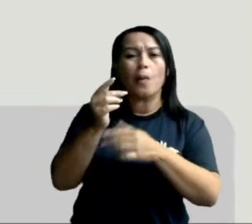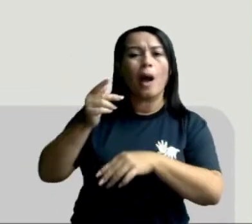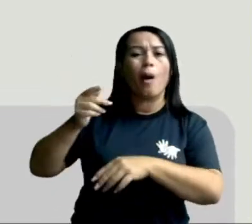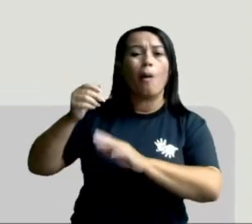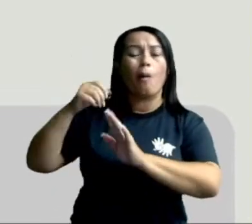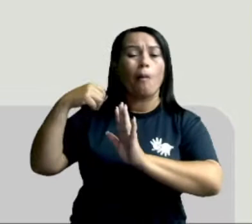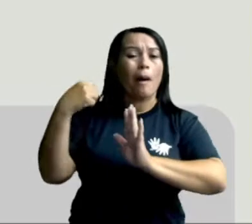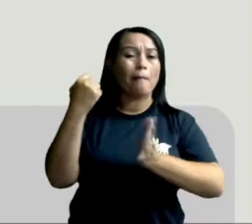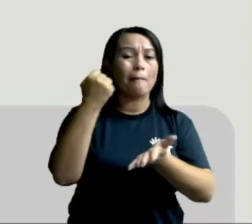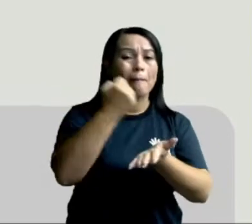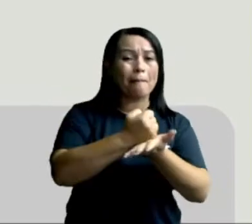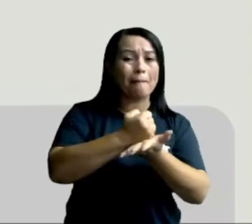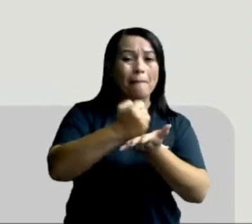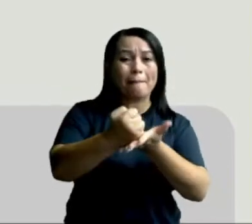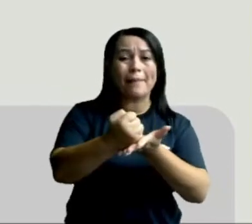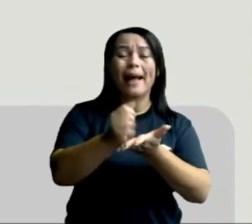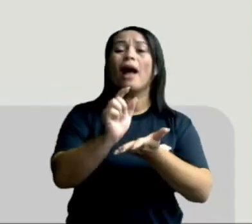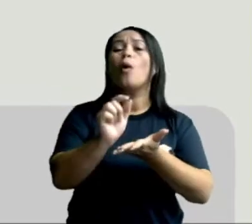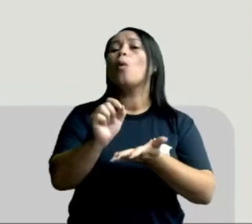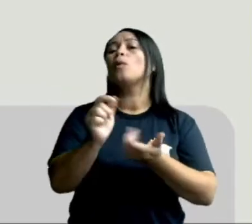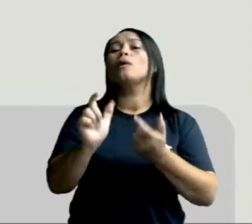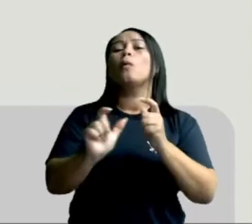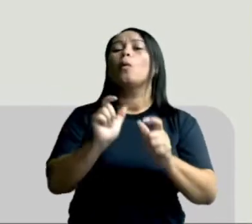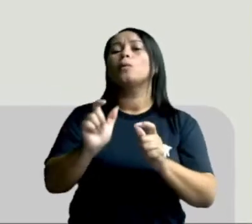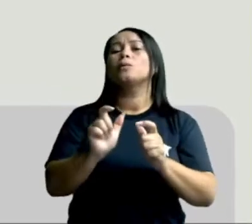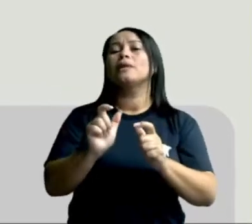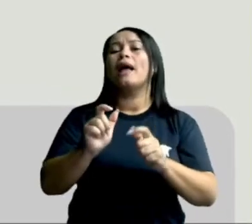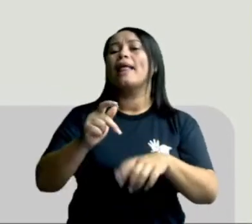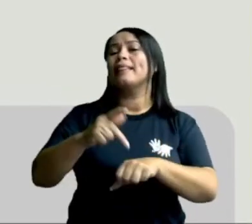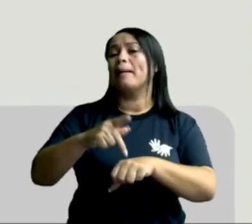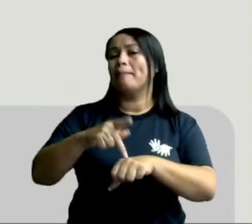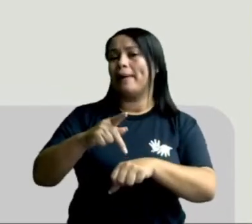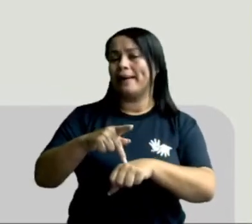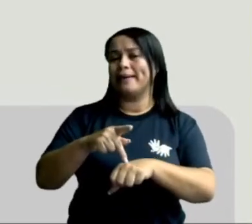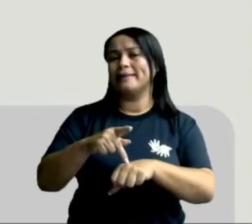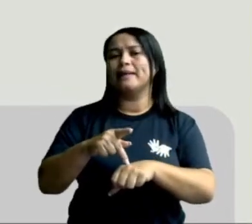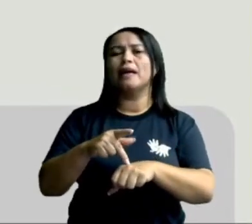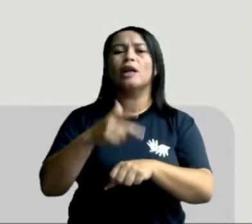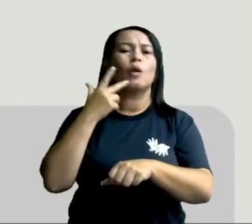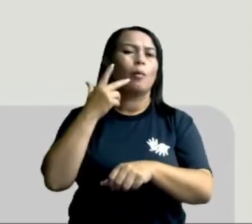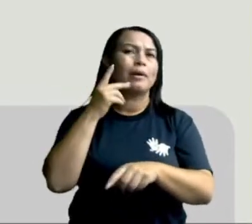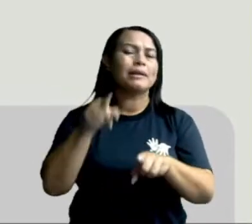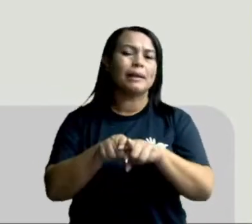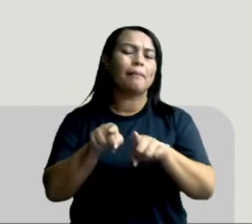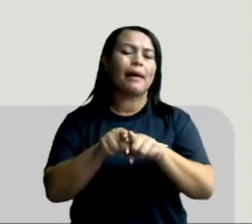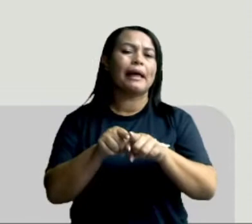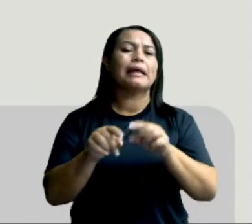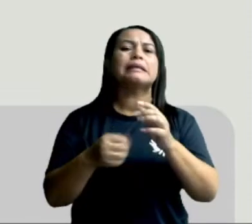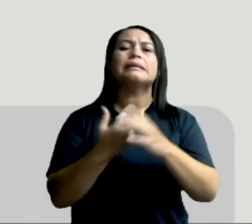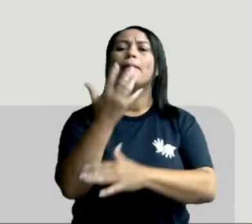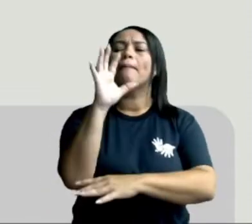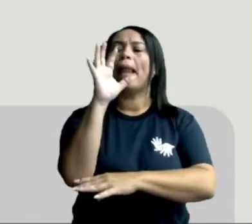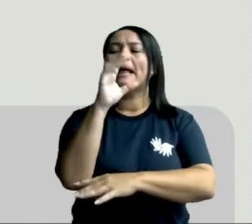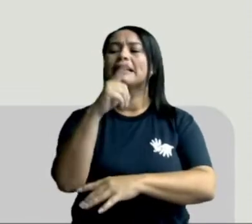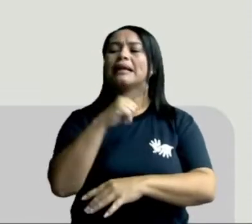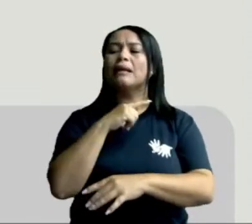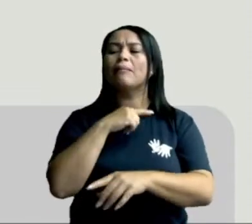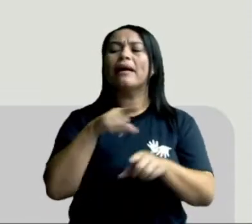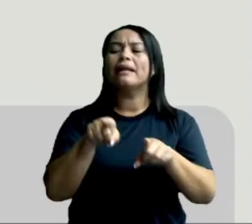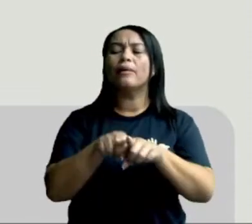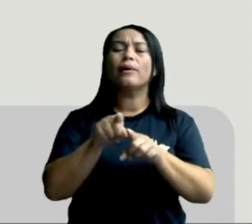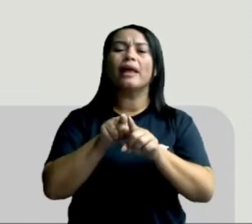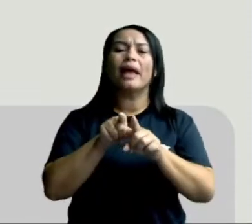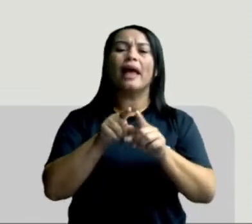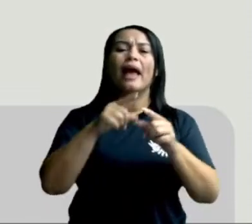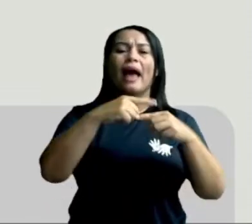Esse é o formato de impressão. É muito comum também na fossilização de plantas, em que a folha fica a marca da folha